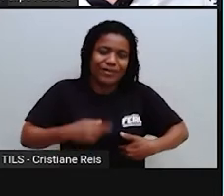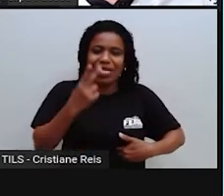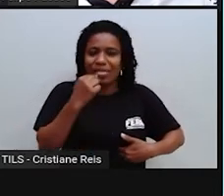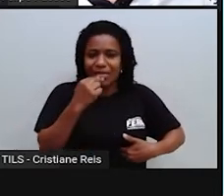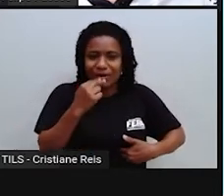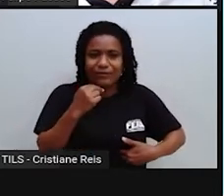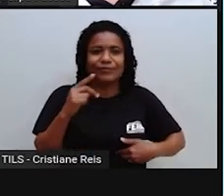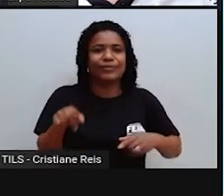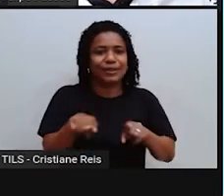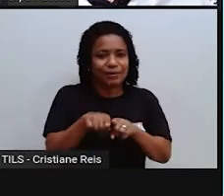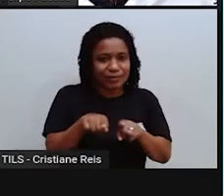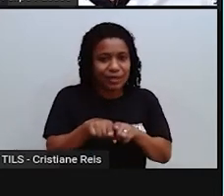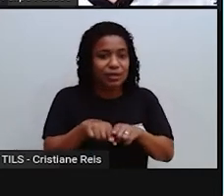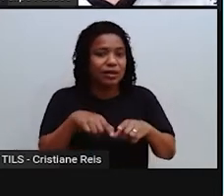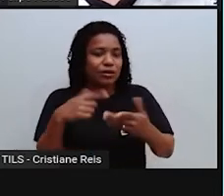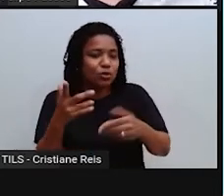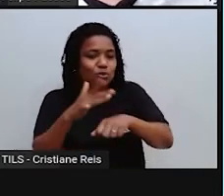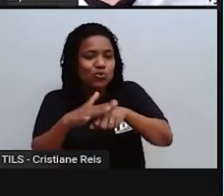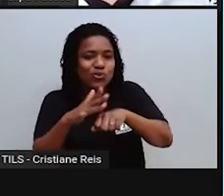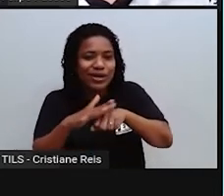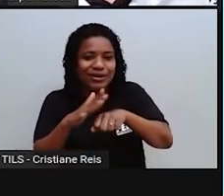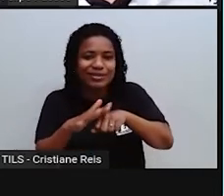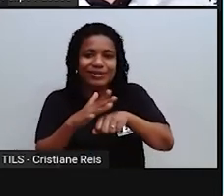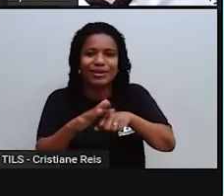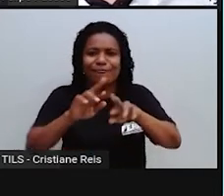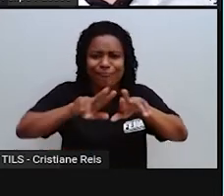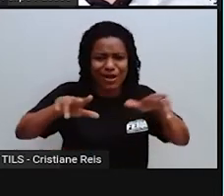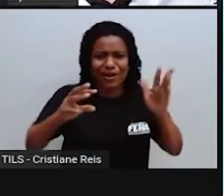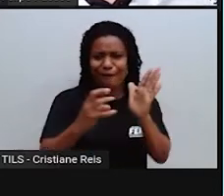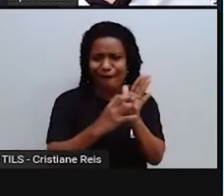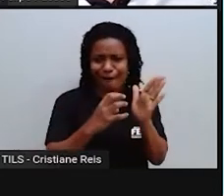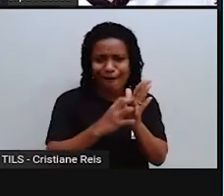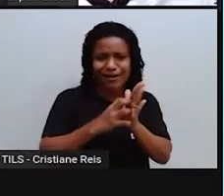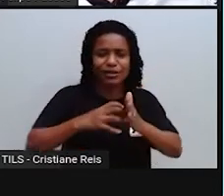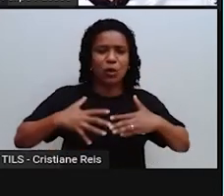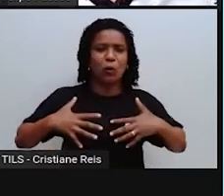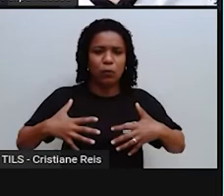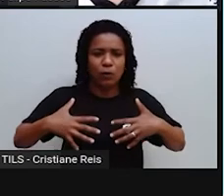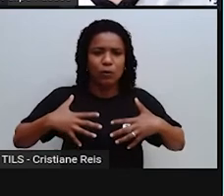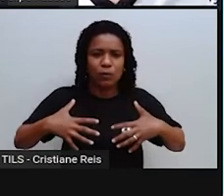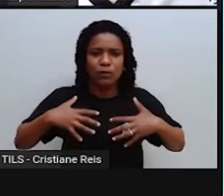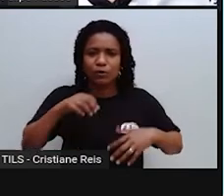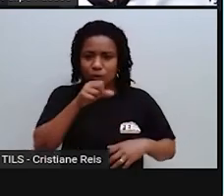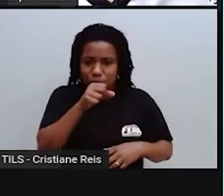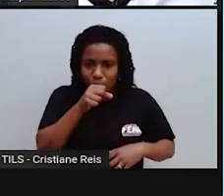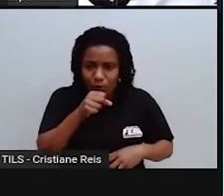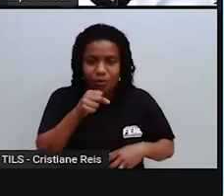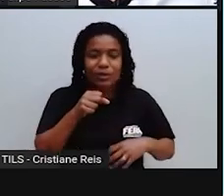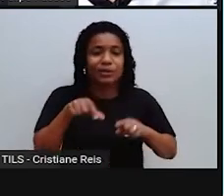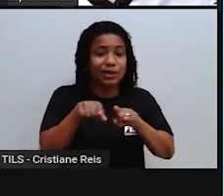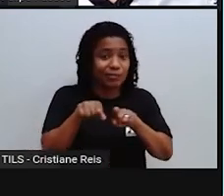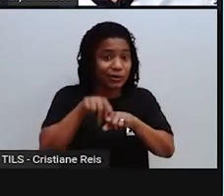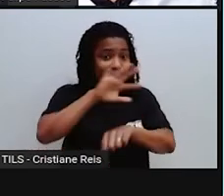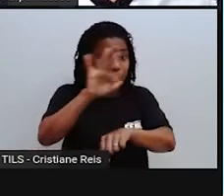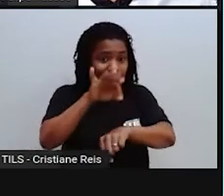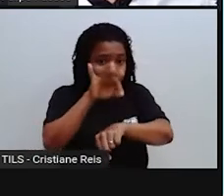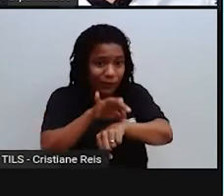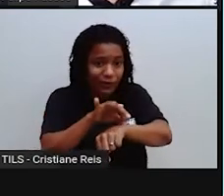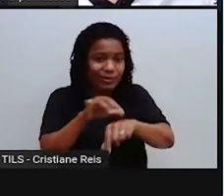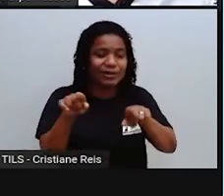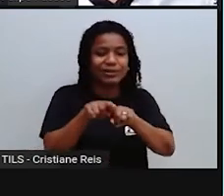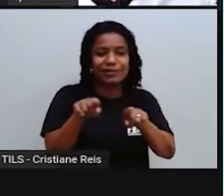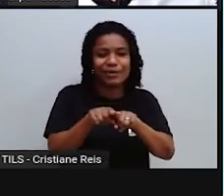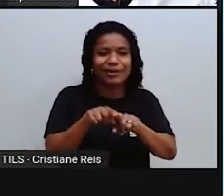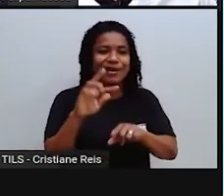tuberculose, malária, hepatite. Aqui no Brasil, a gente tem um exemplo da dengue, a própria gripe. Então, são doenças que estão no